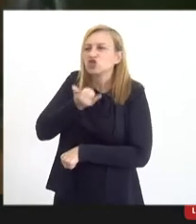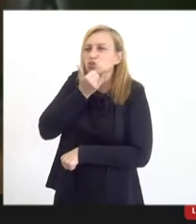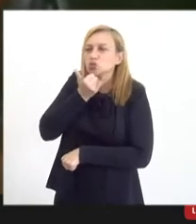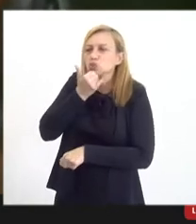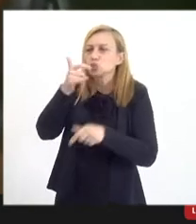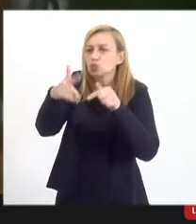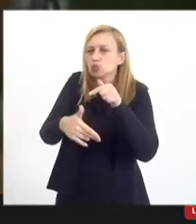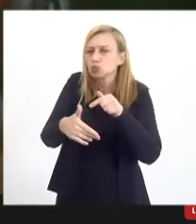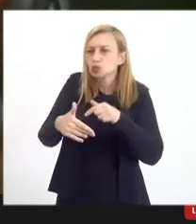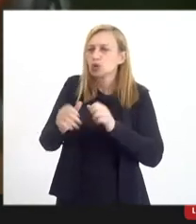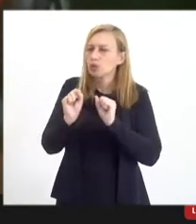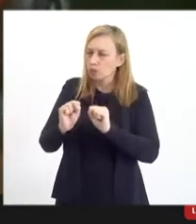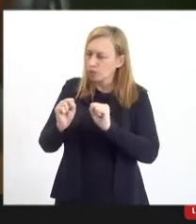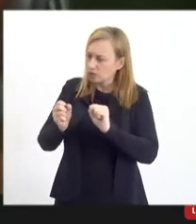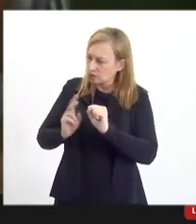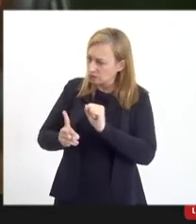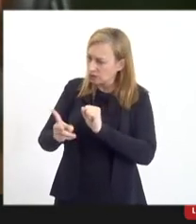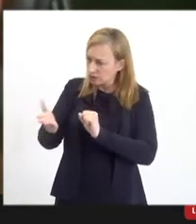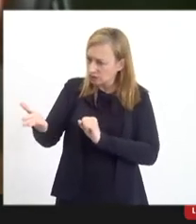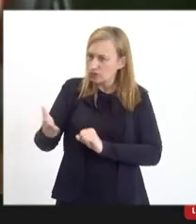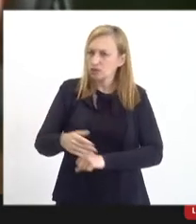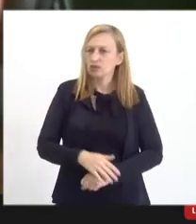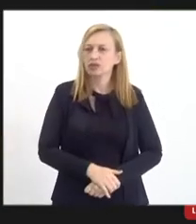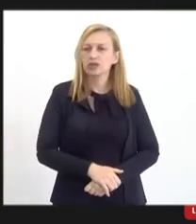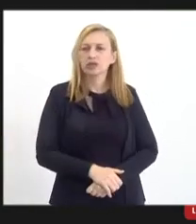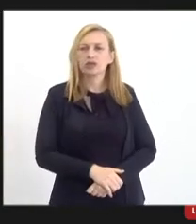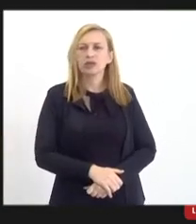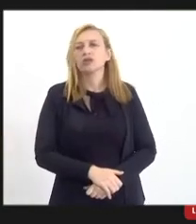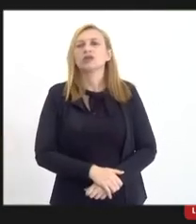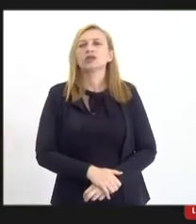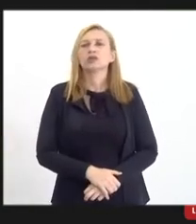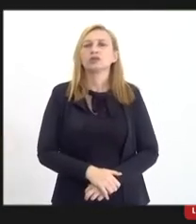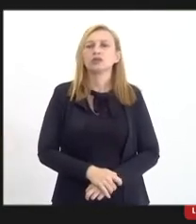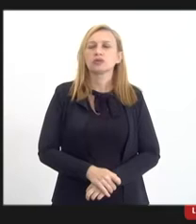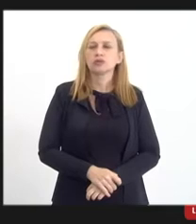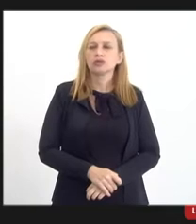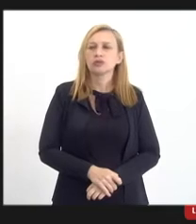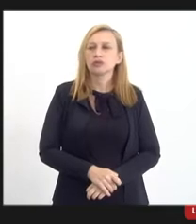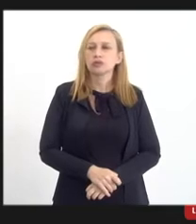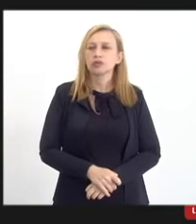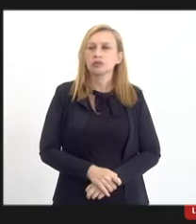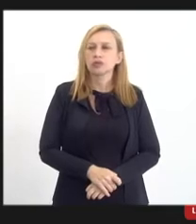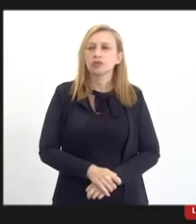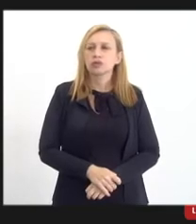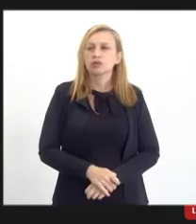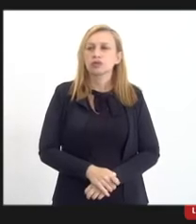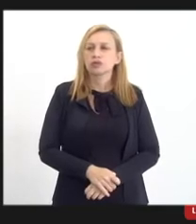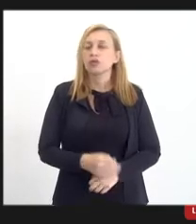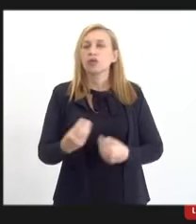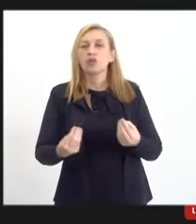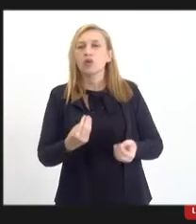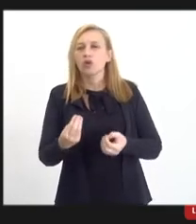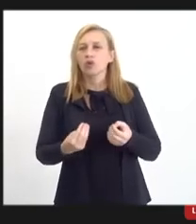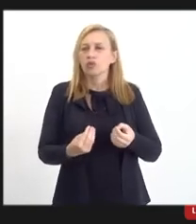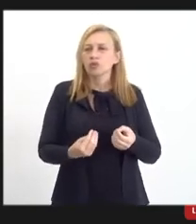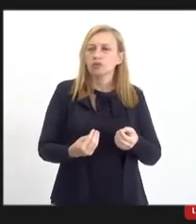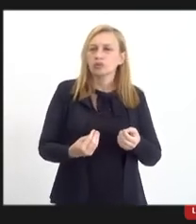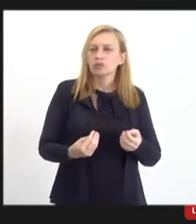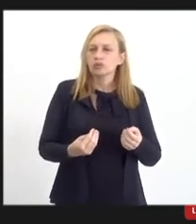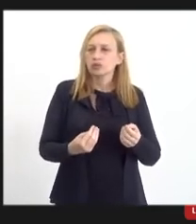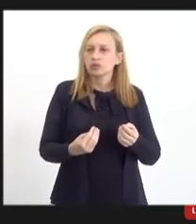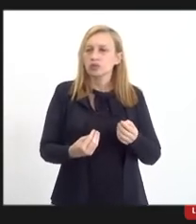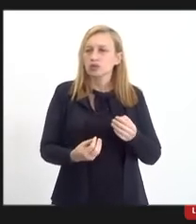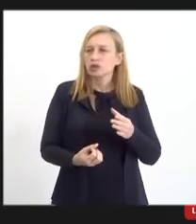interrompendo, depois eu falo. Não, como seria, de que forma poderia ser construída essa questão,